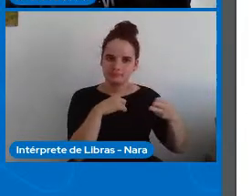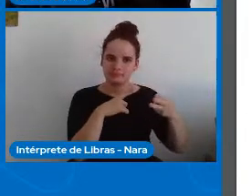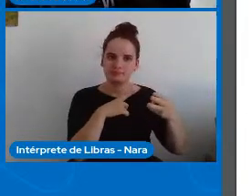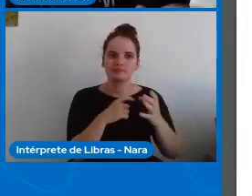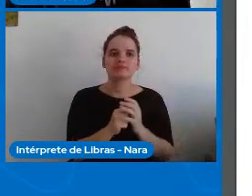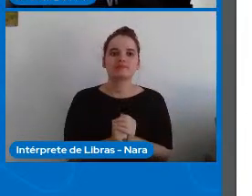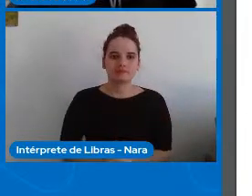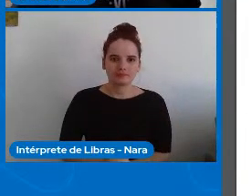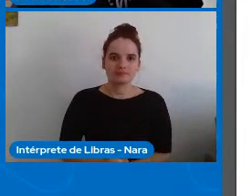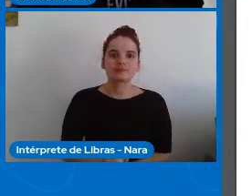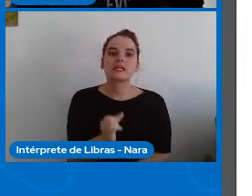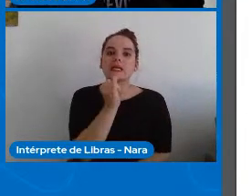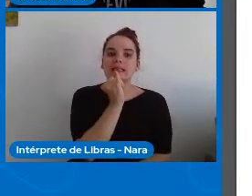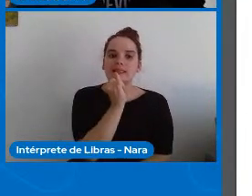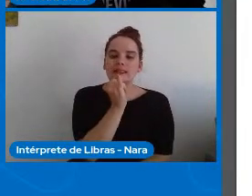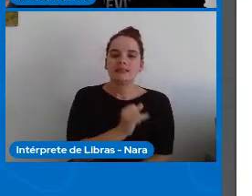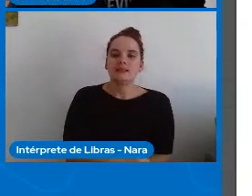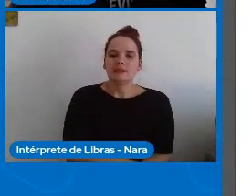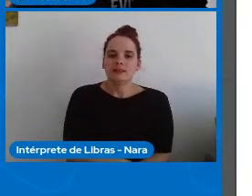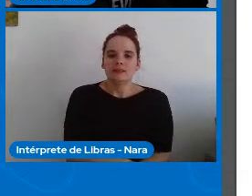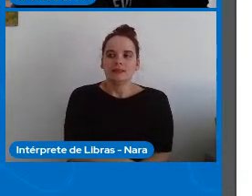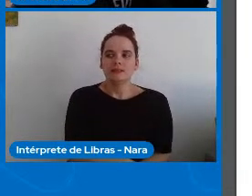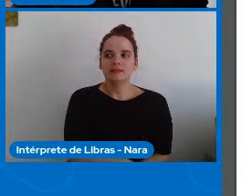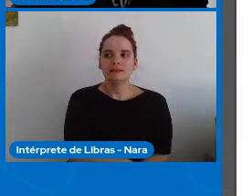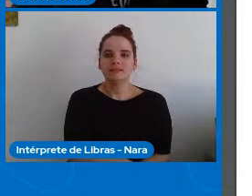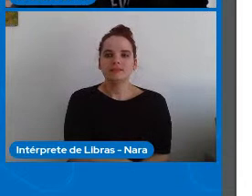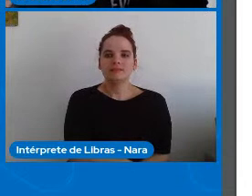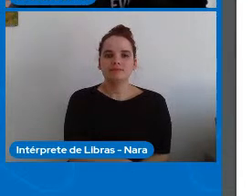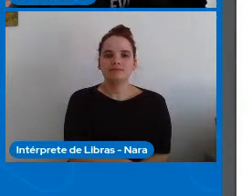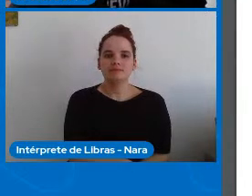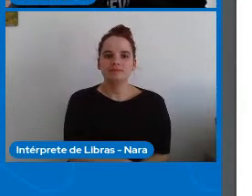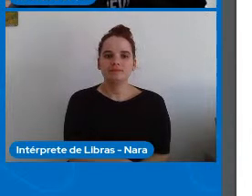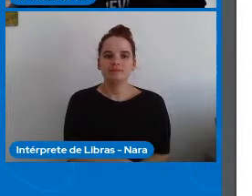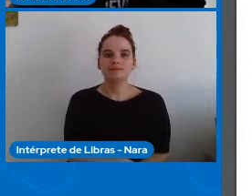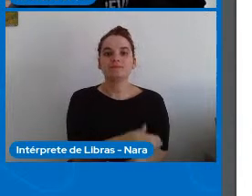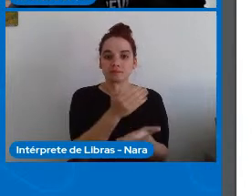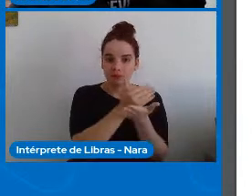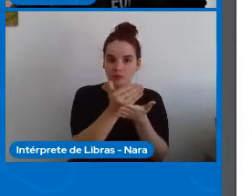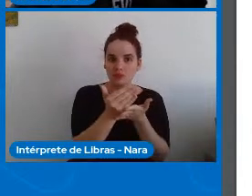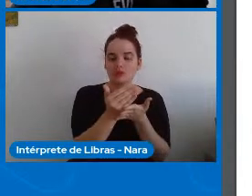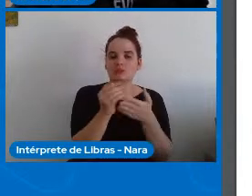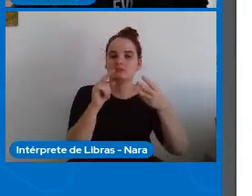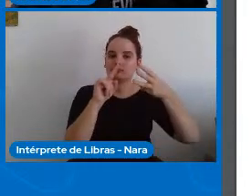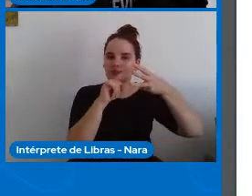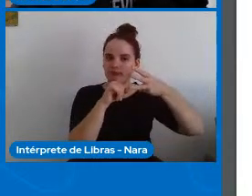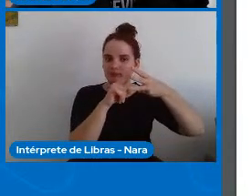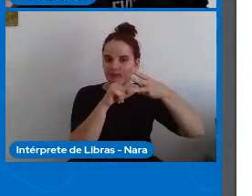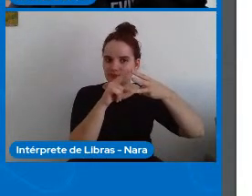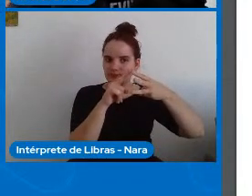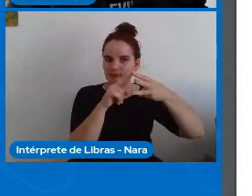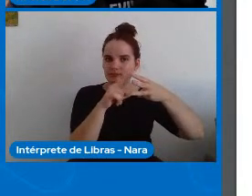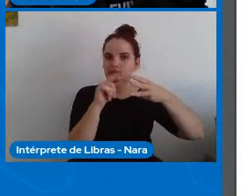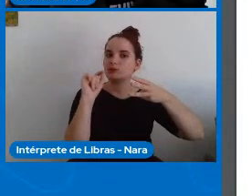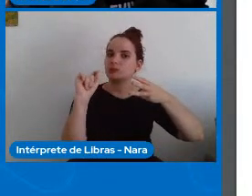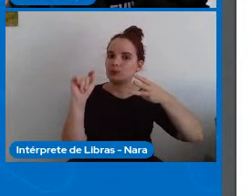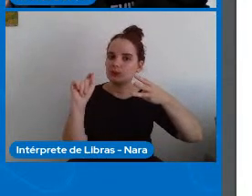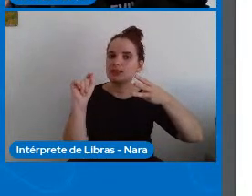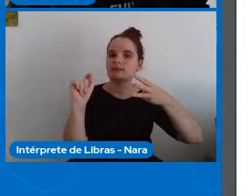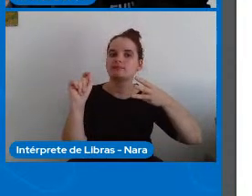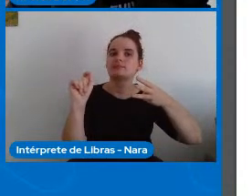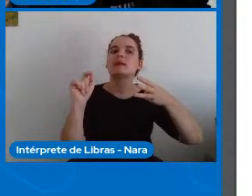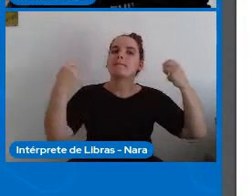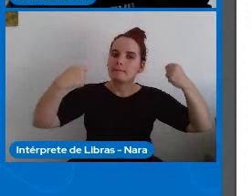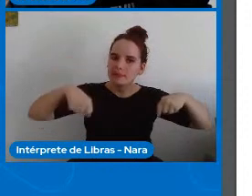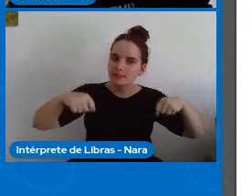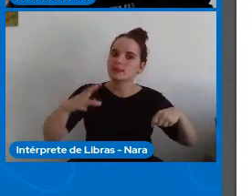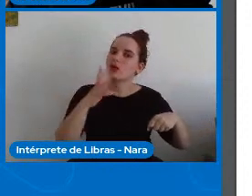então quando nós começamos no eixo um com o propósito de fazer com que as pessoas conheçam a